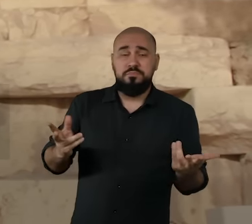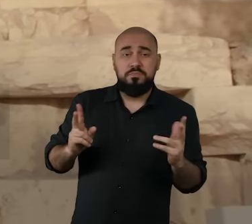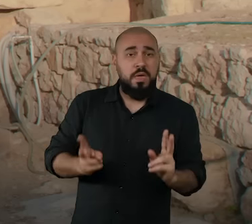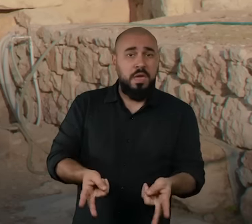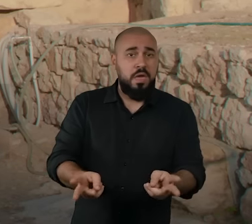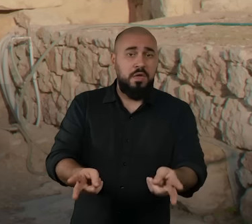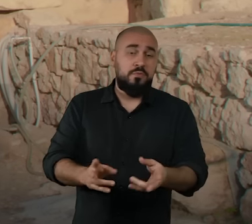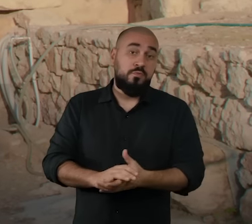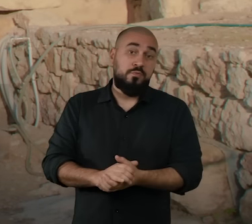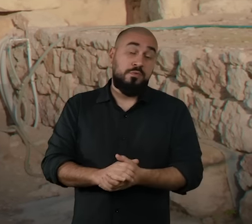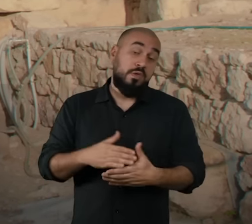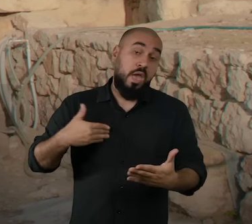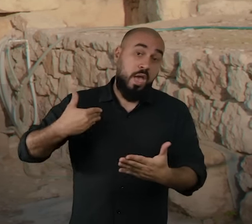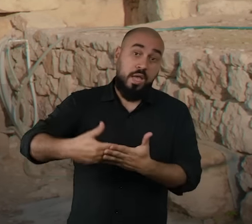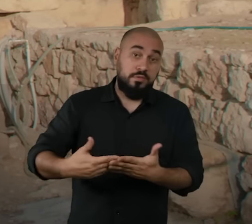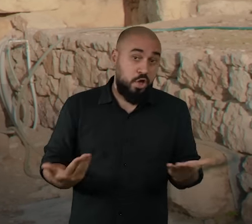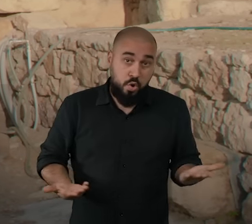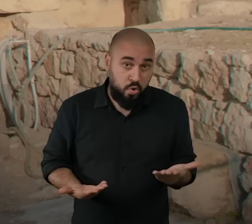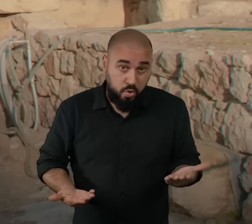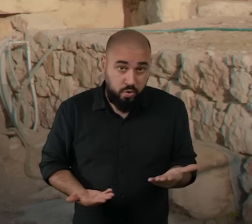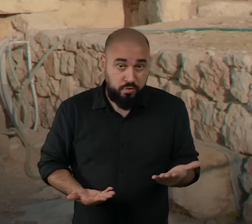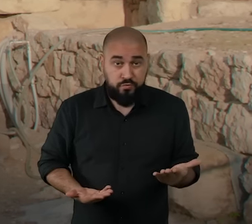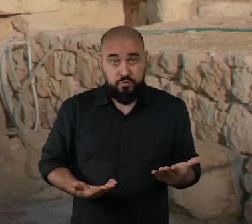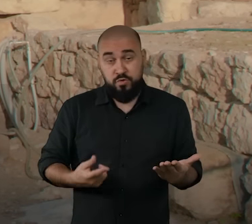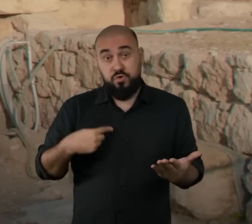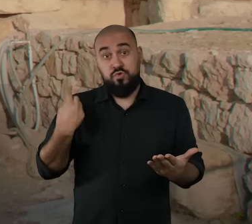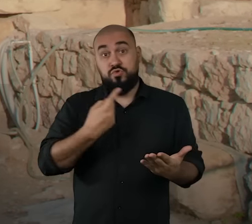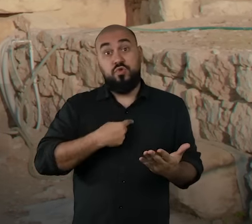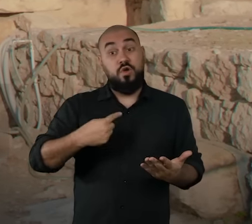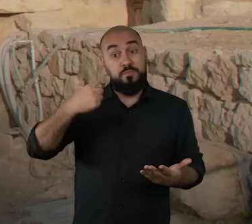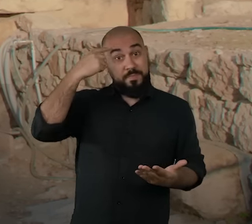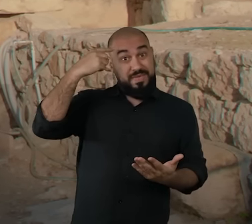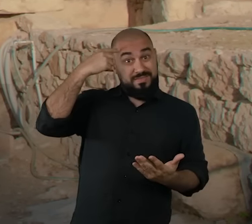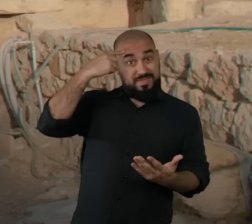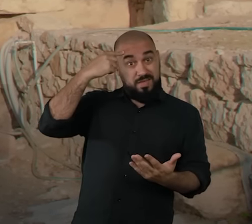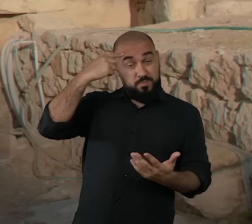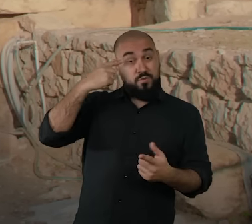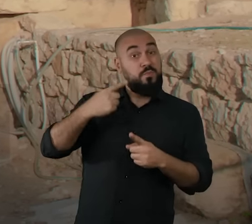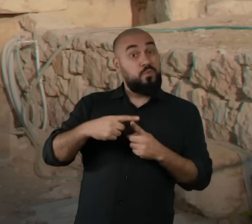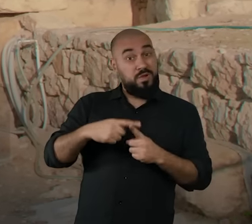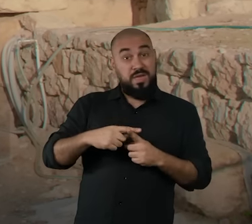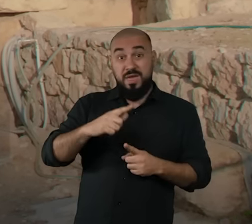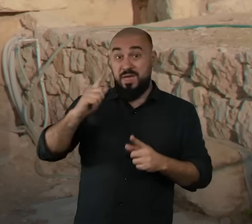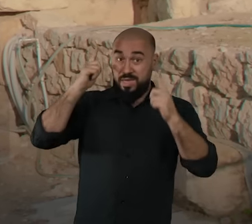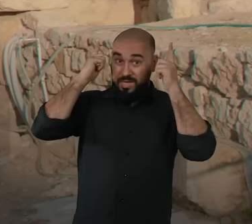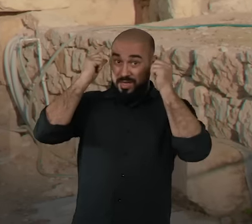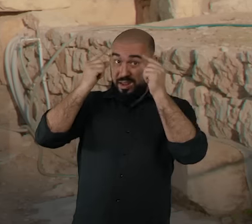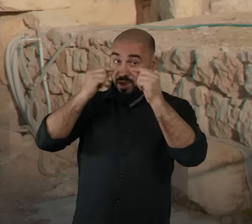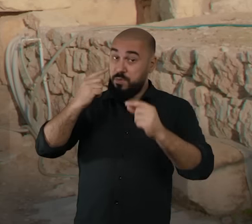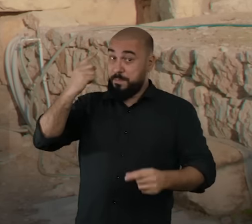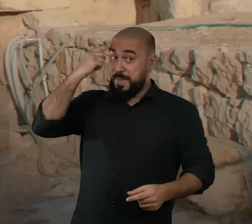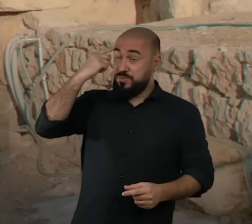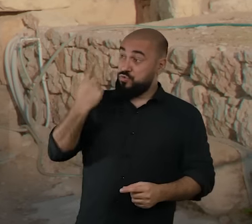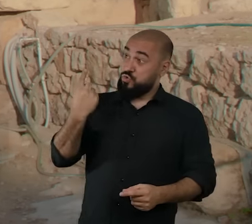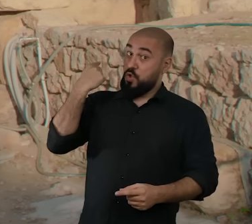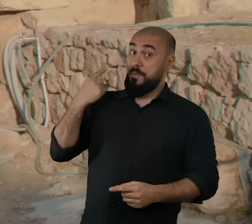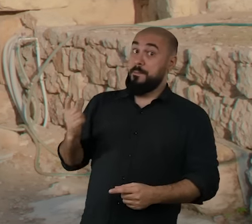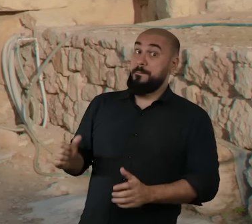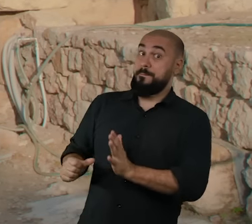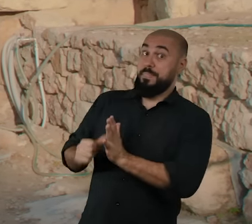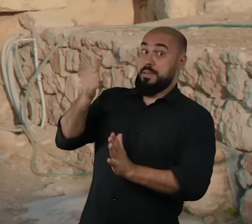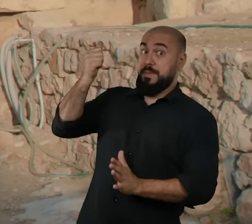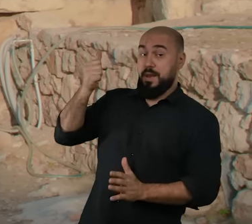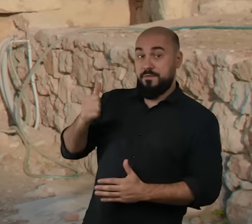Odisseia. E assim, até hoje, dizem que nós pensamos como pensamos porque os gregos pensaram como pensaram.